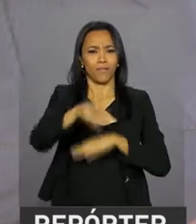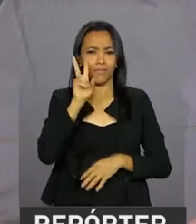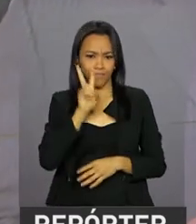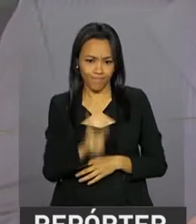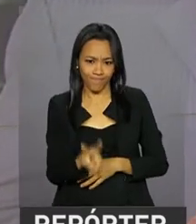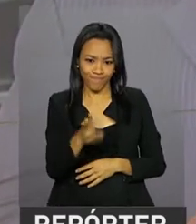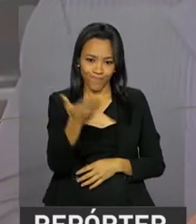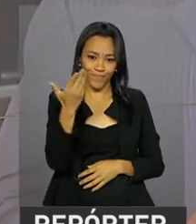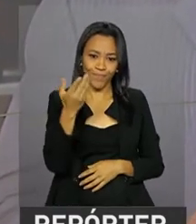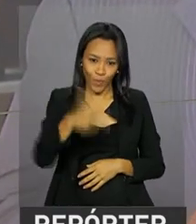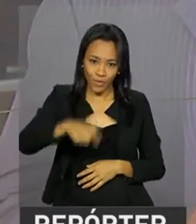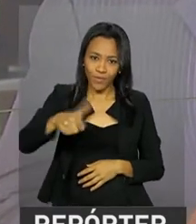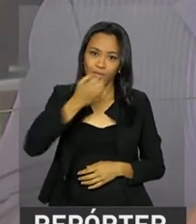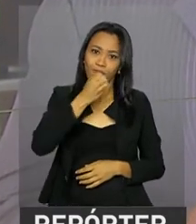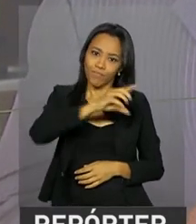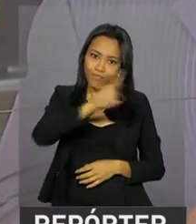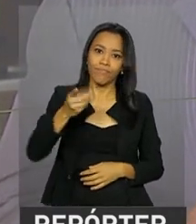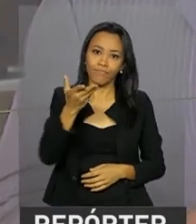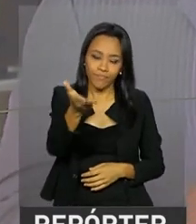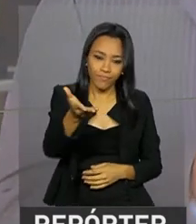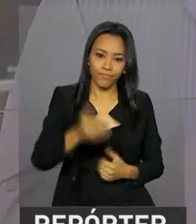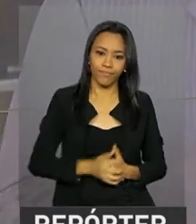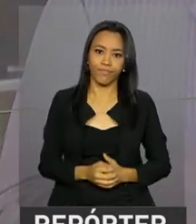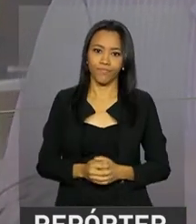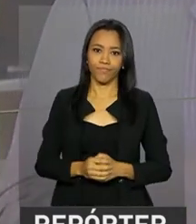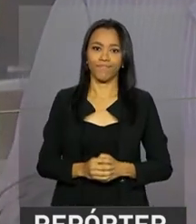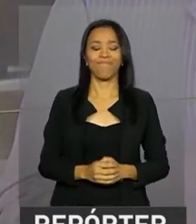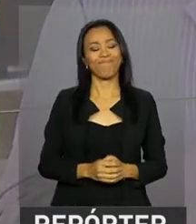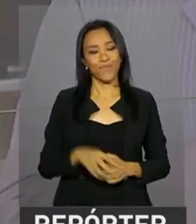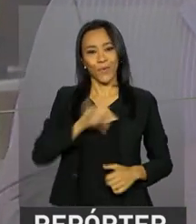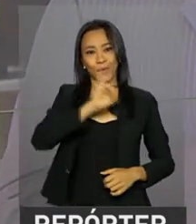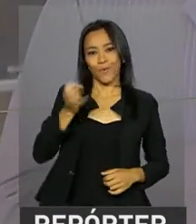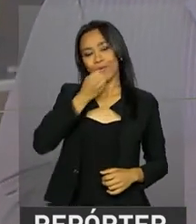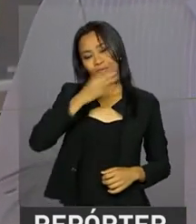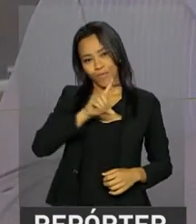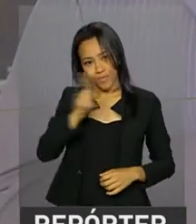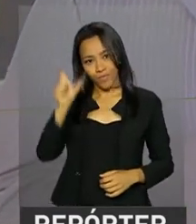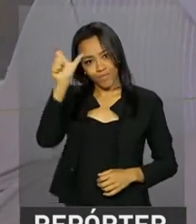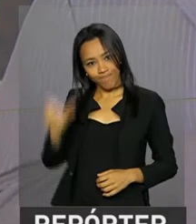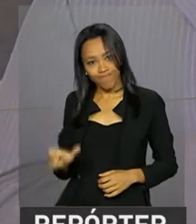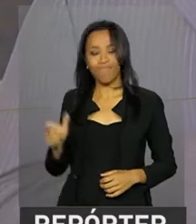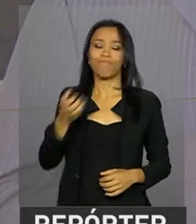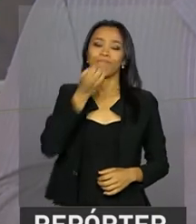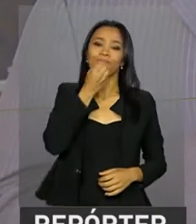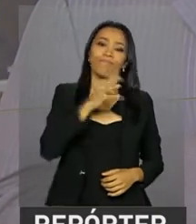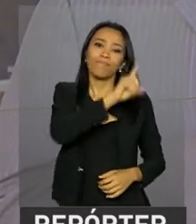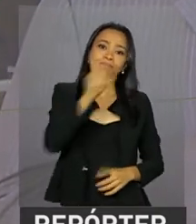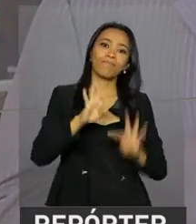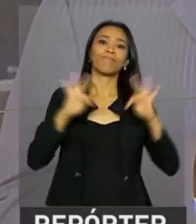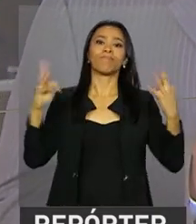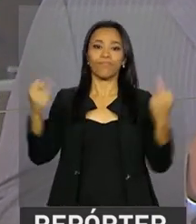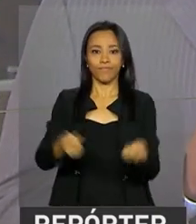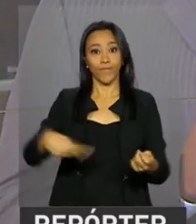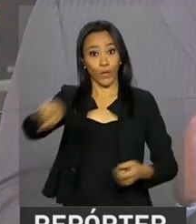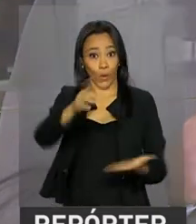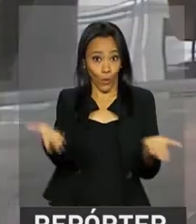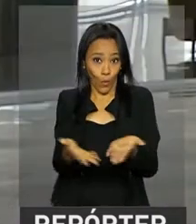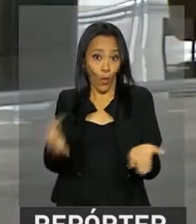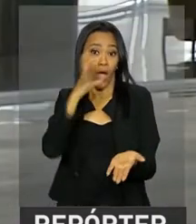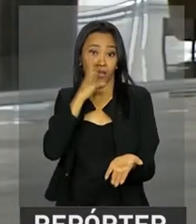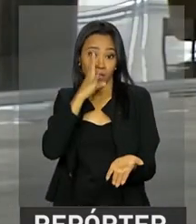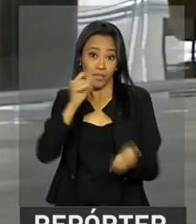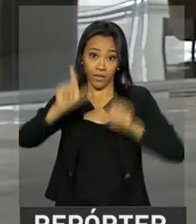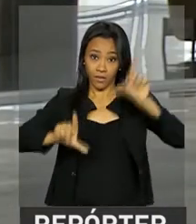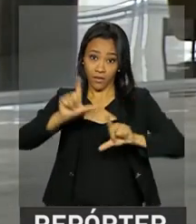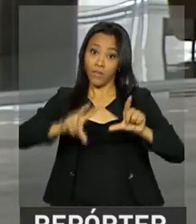Mais uma vez, bom dia, JP. Leandro, bom dia para você também mais uma vez. Bom dia a todos que nos assistem aqui na TV